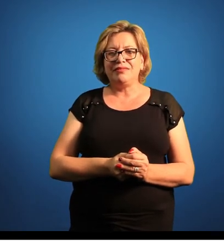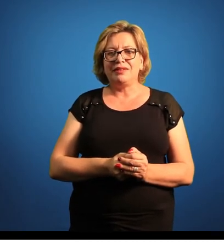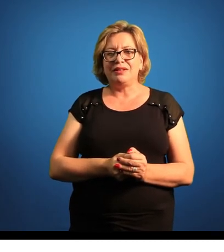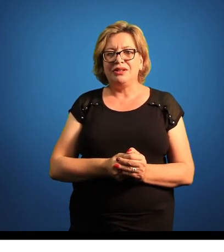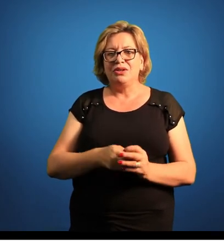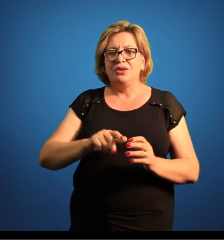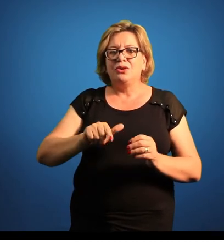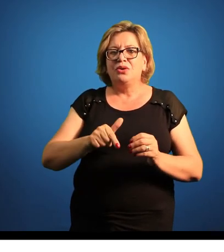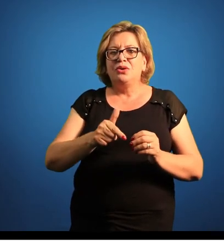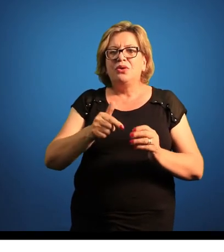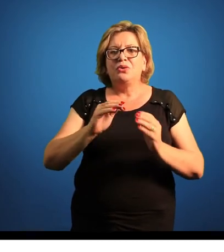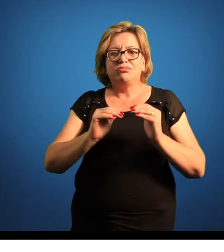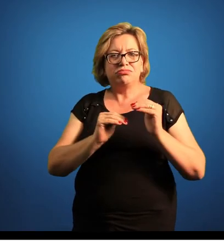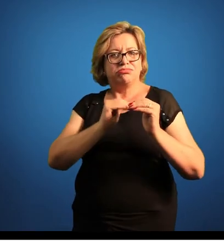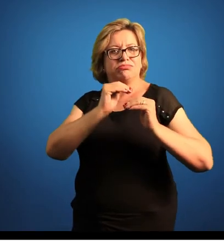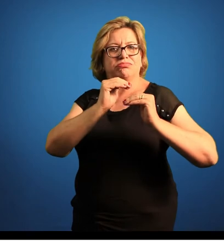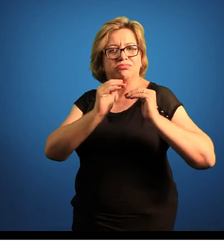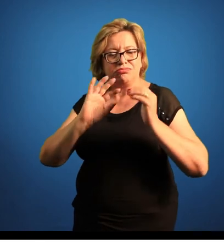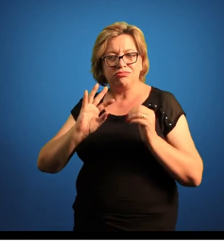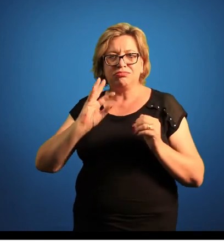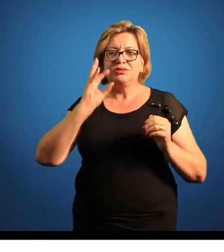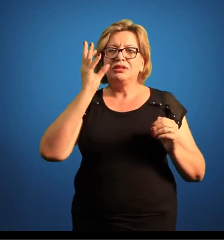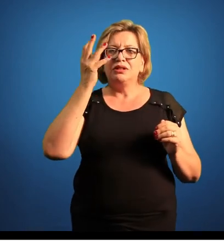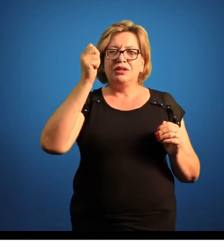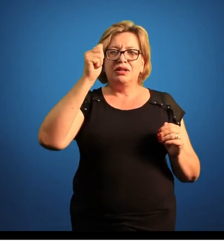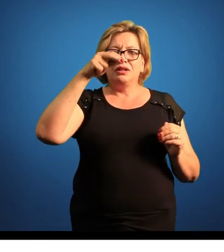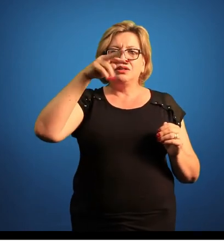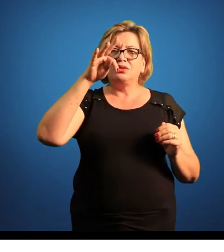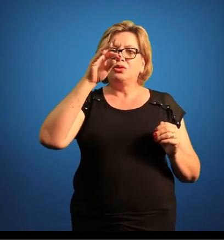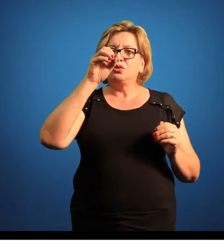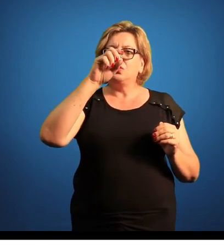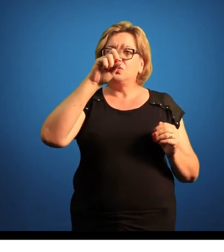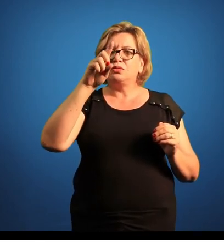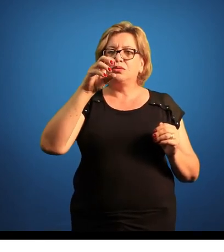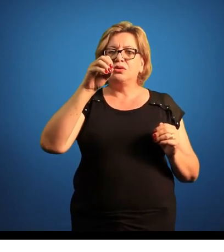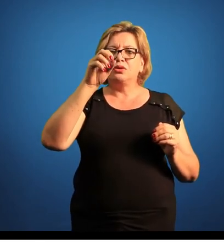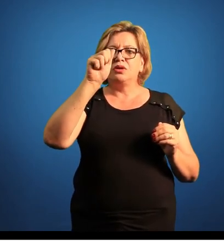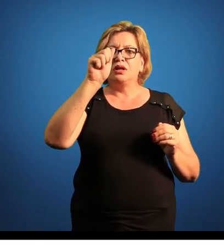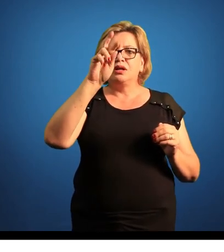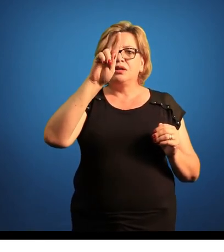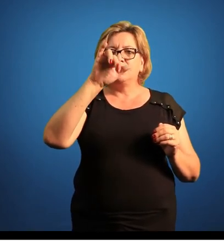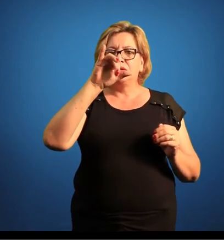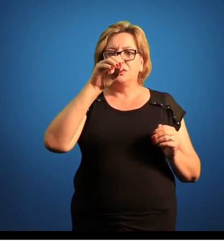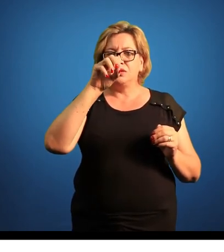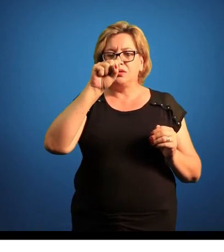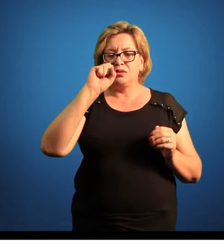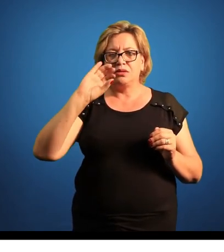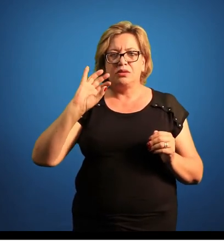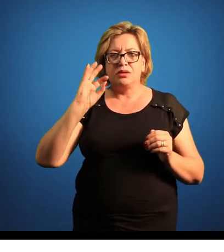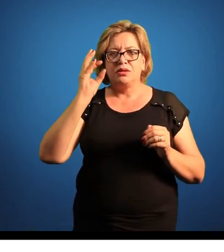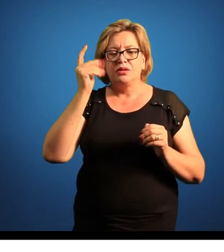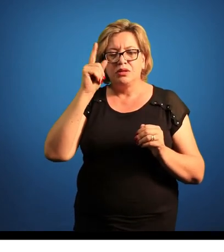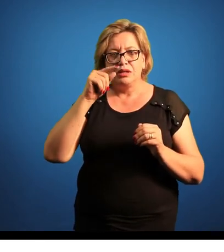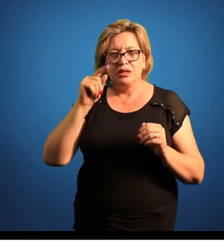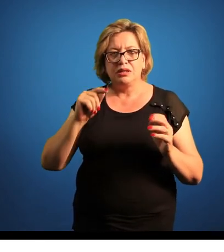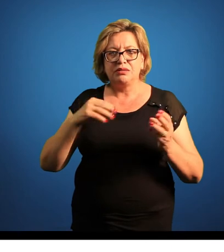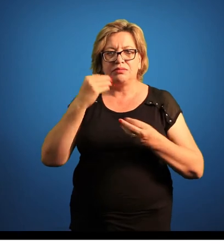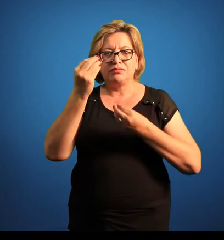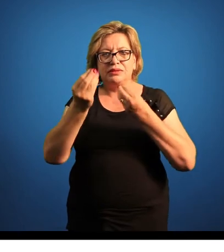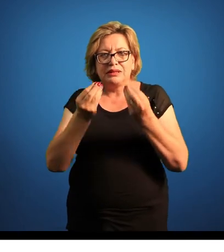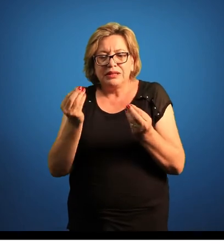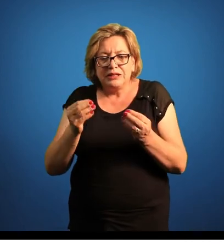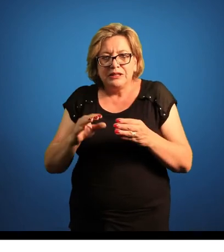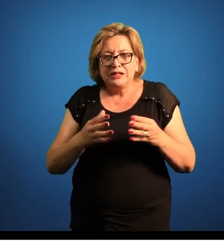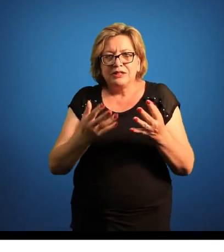Mais um dos caminhos evolutivos que os antozoários seguiram foi a construção de colônias com esqueleto calcário e de pólipos